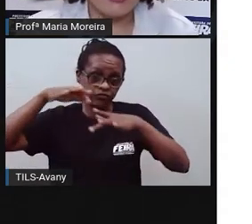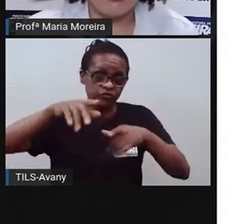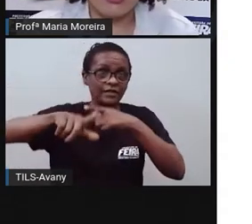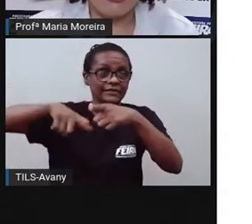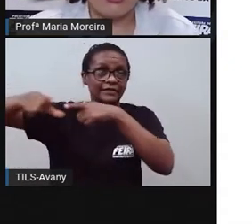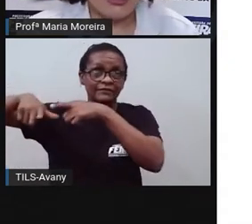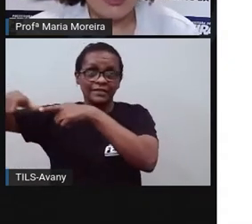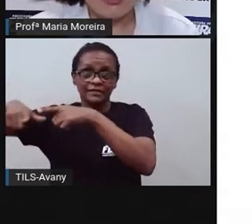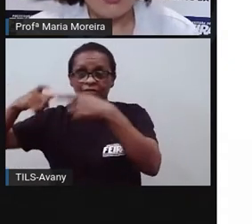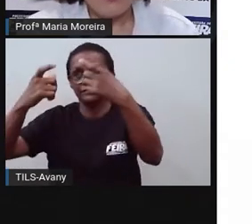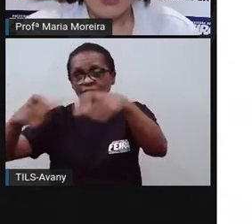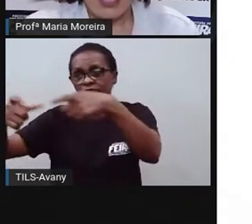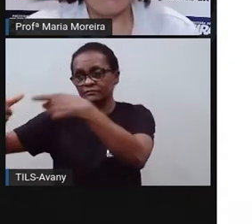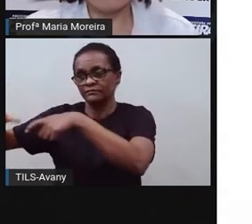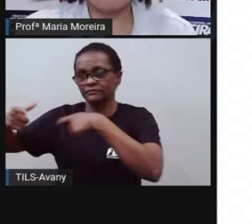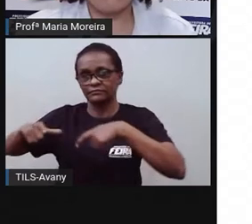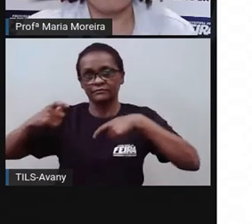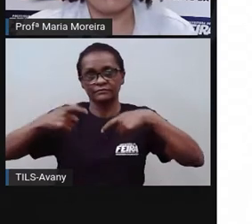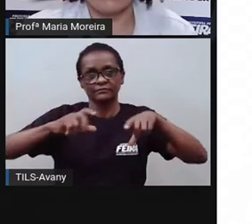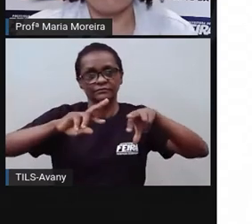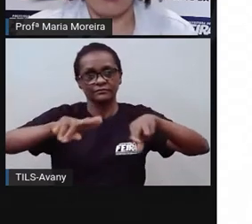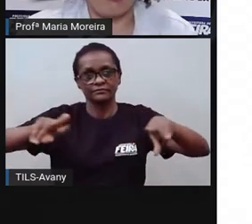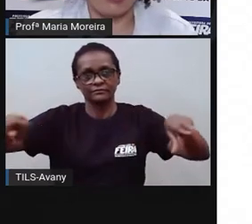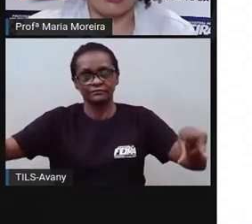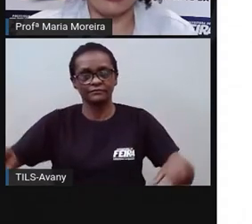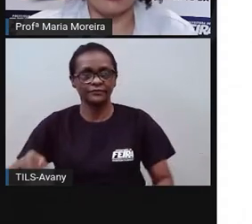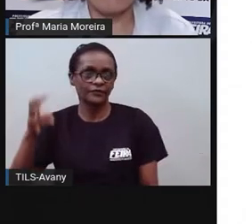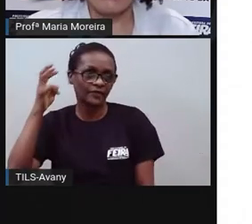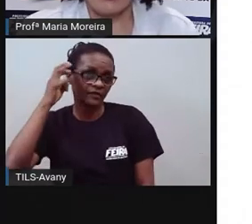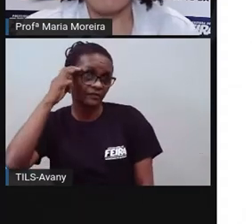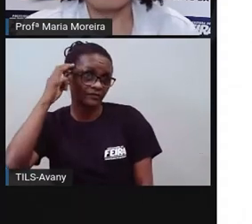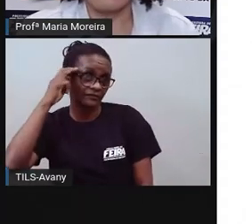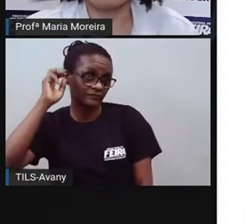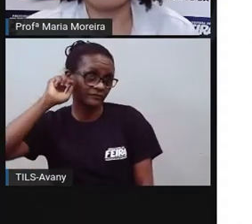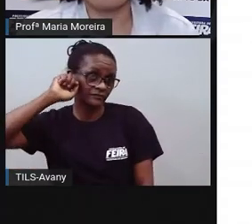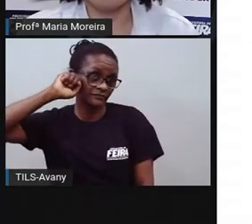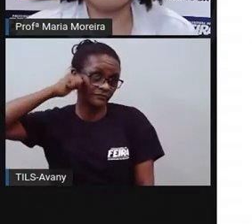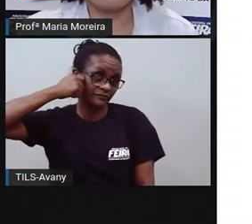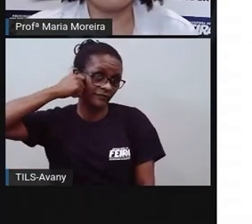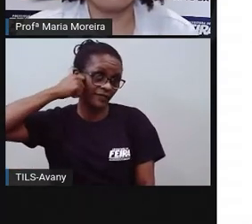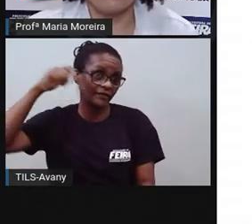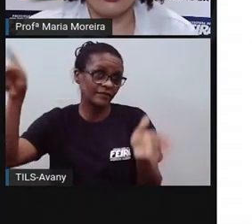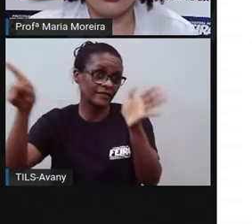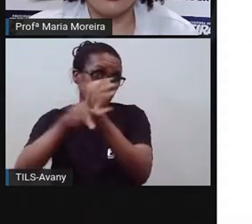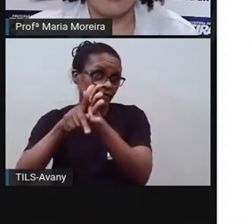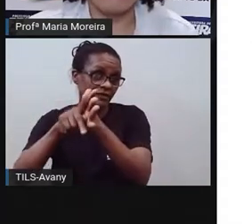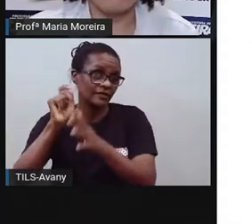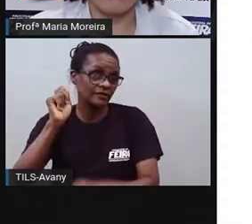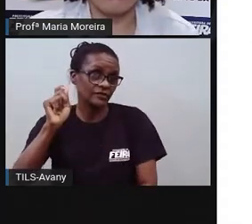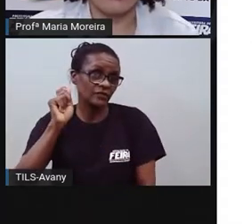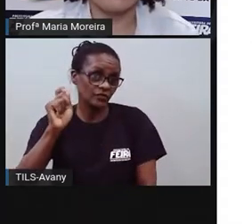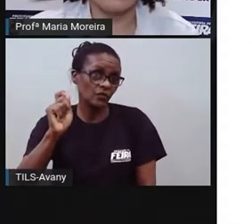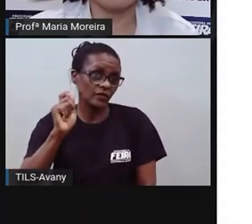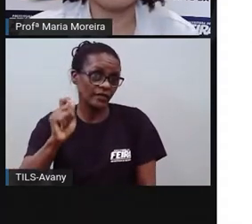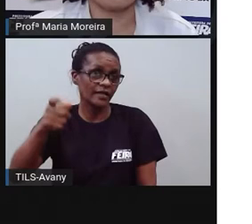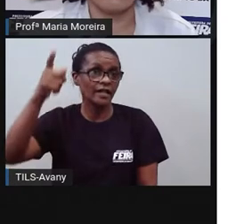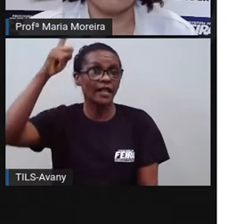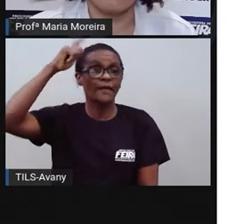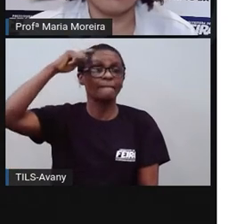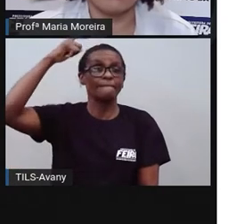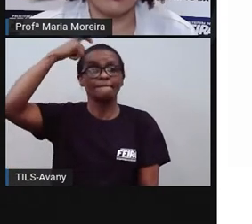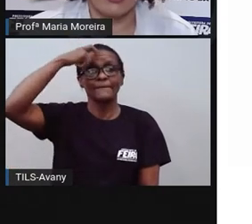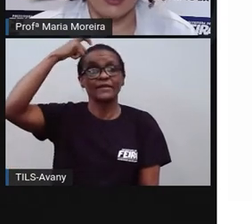eu acho esse desenho lindíssimo, a cultura africana é parte constituinte da memória e da